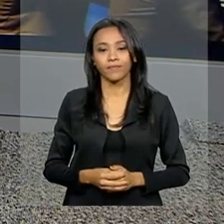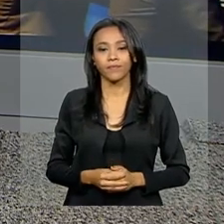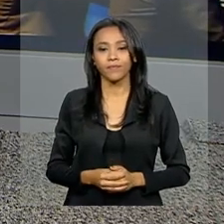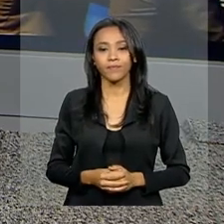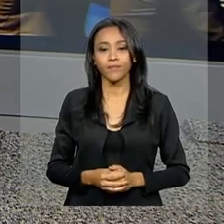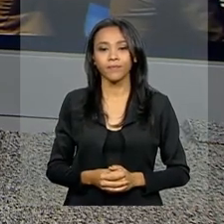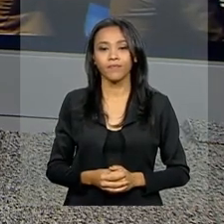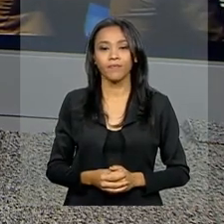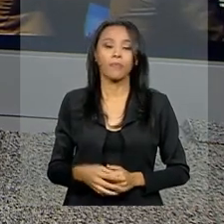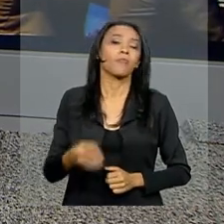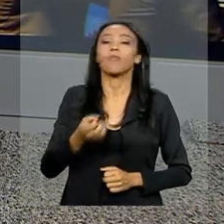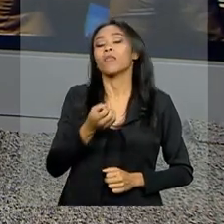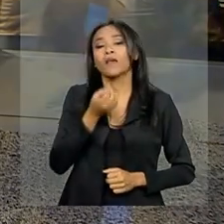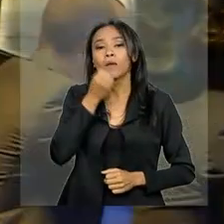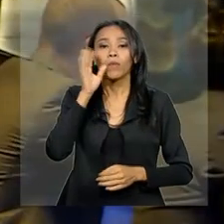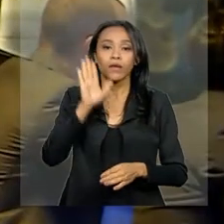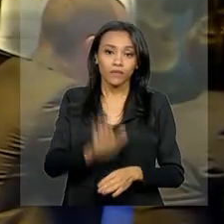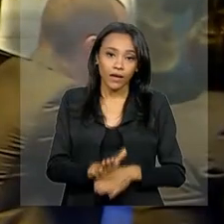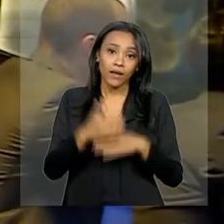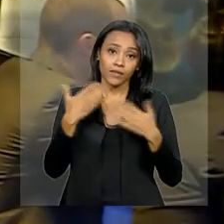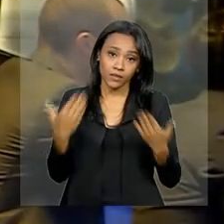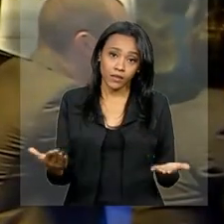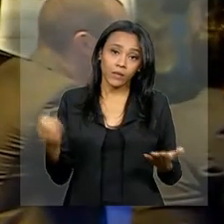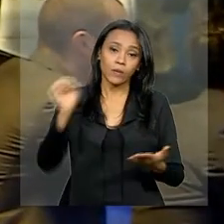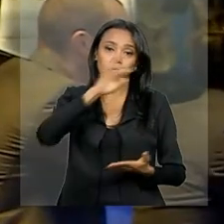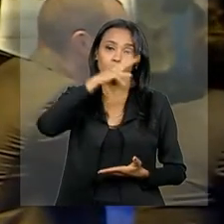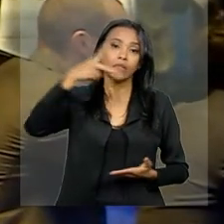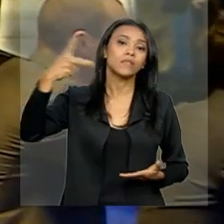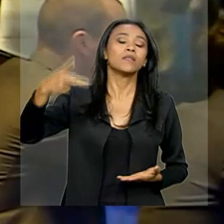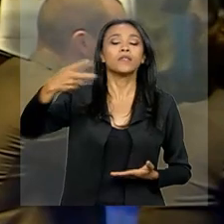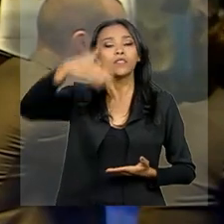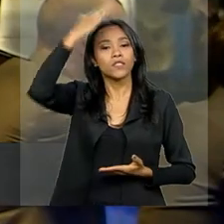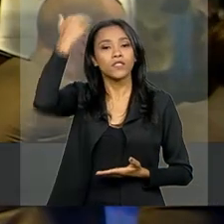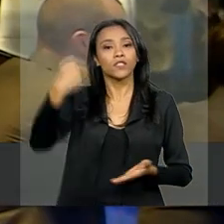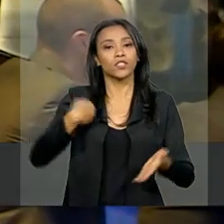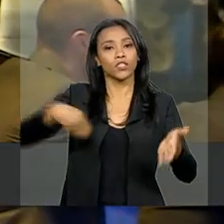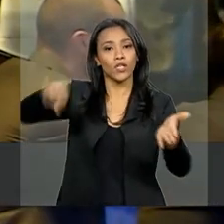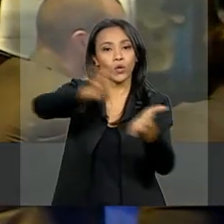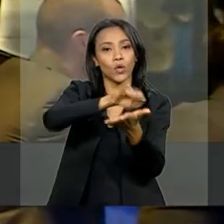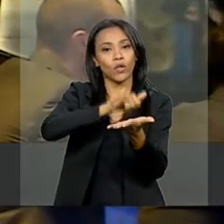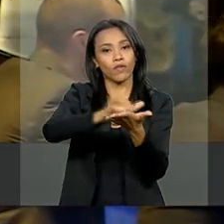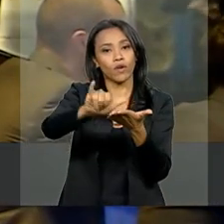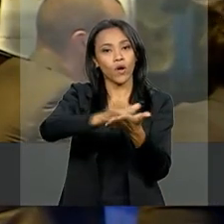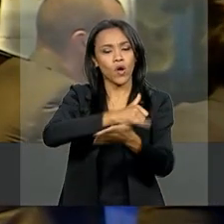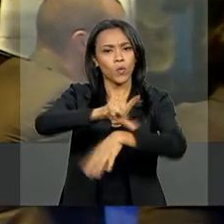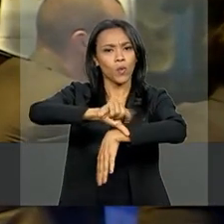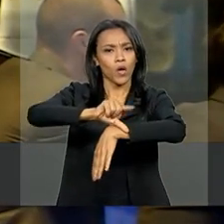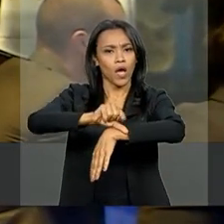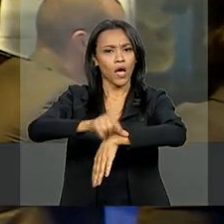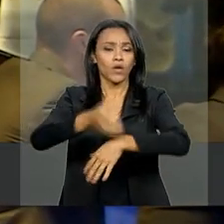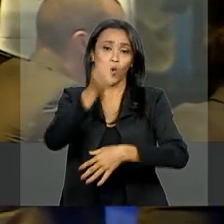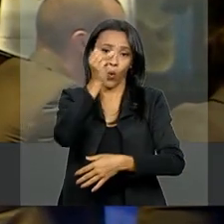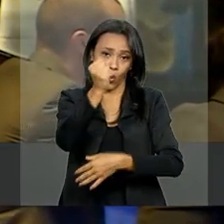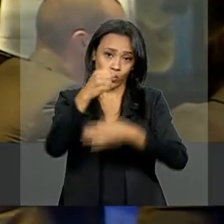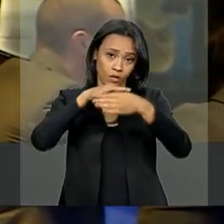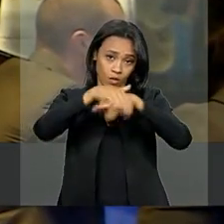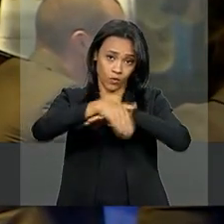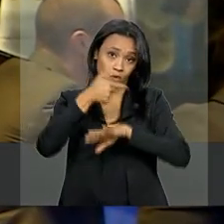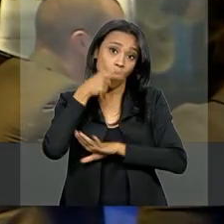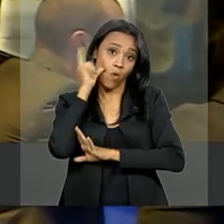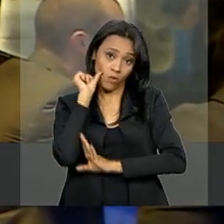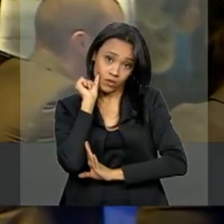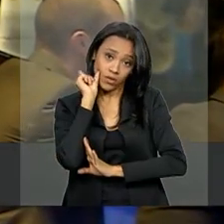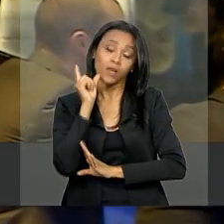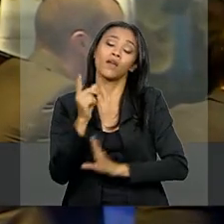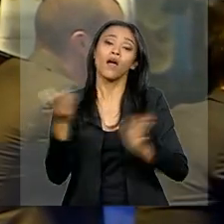Boa tarde para você, Renata. Pois é, o presidente Michel Temer chegou aqui em Nova Iorque por volta das 8 horas da noite de ontem e agora ele